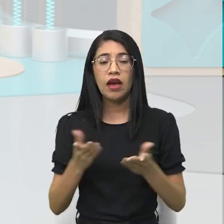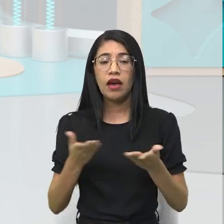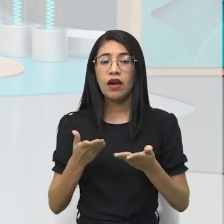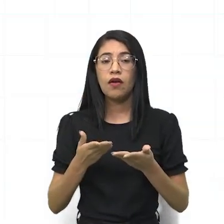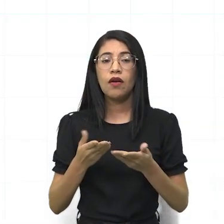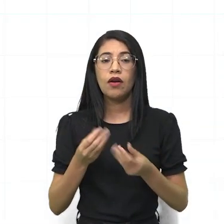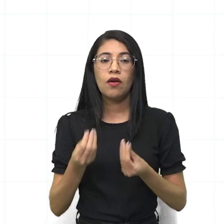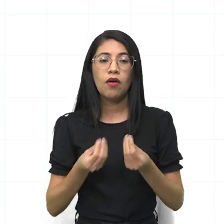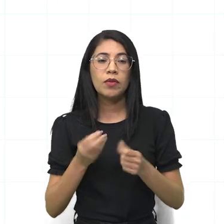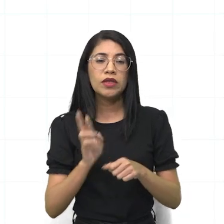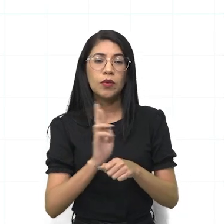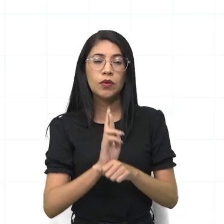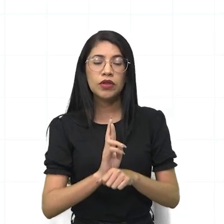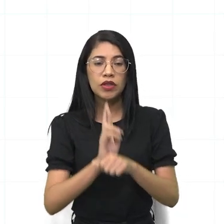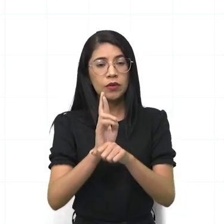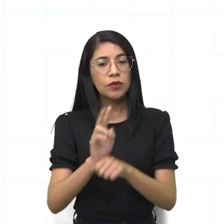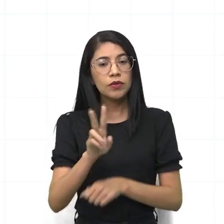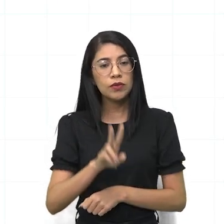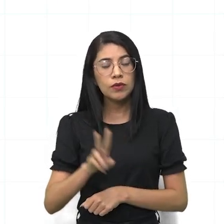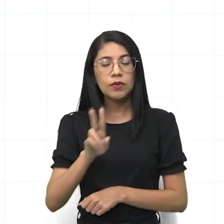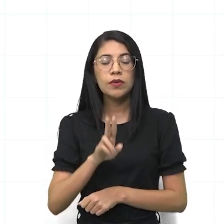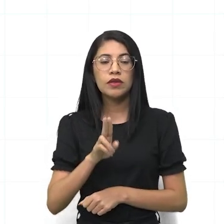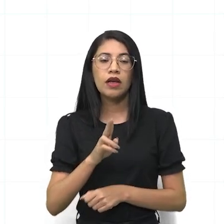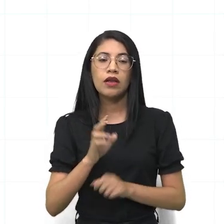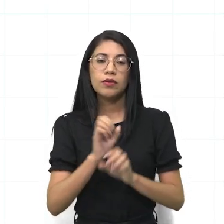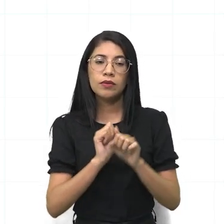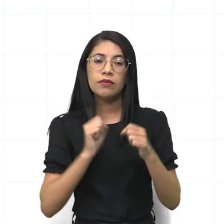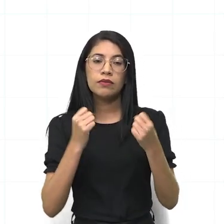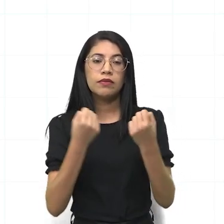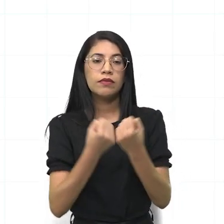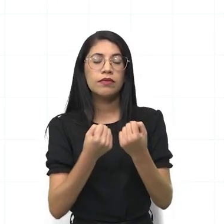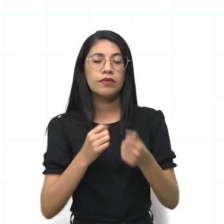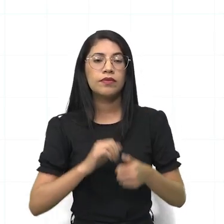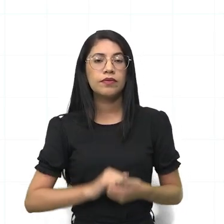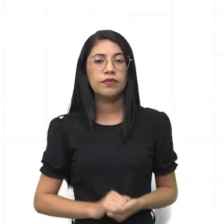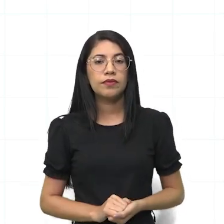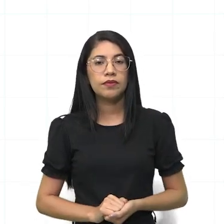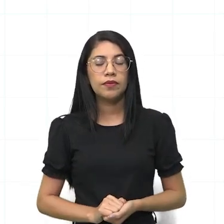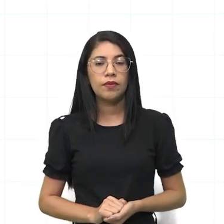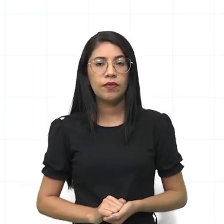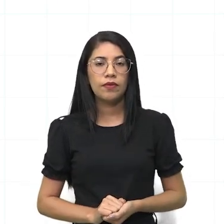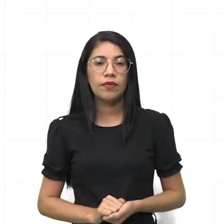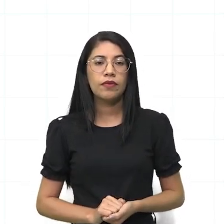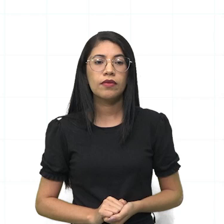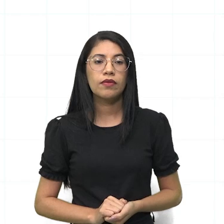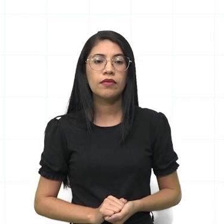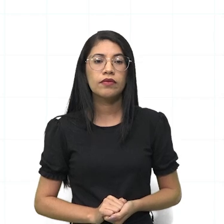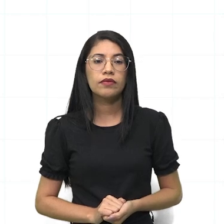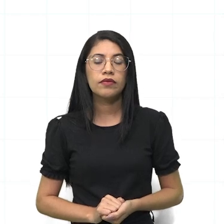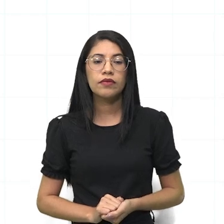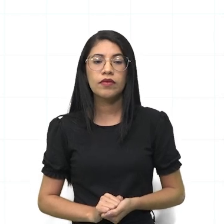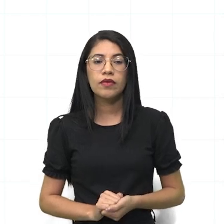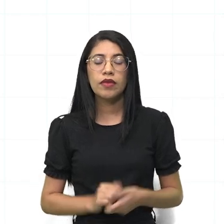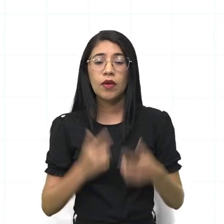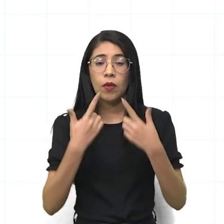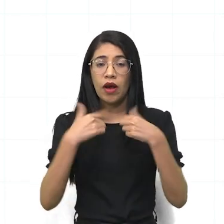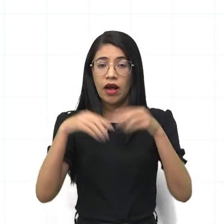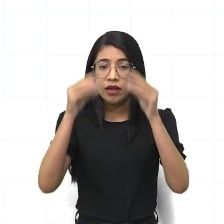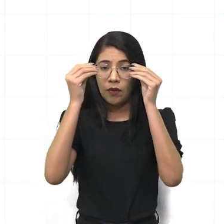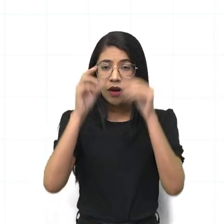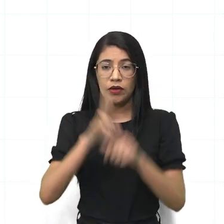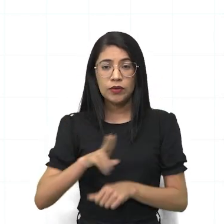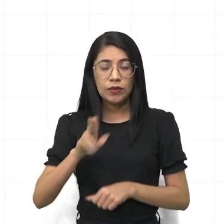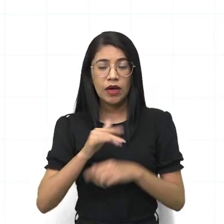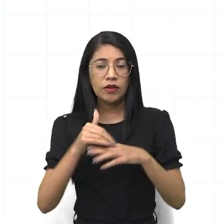agora ver os recursos que nós utilizamos, no, no nosso seminário, né, a linguagem predominante